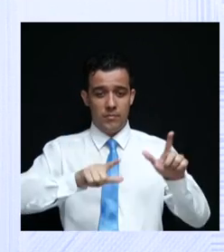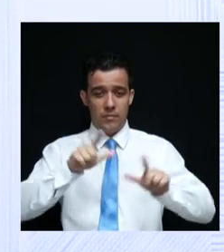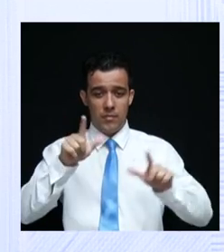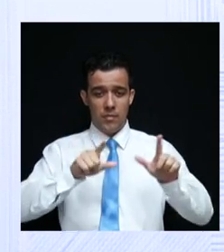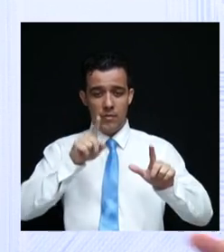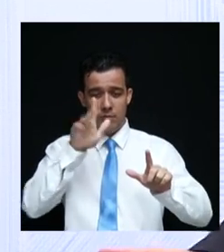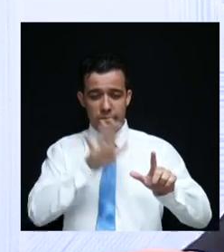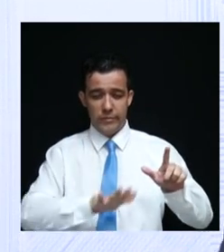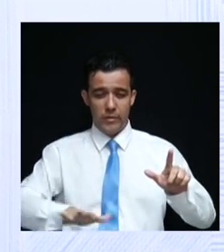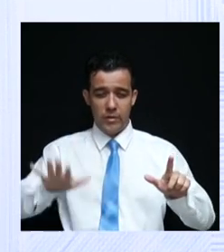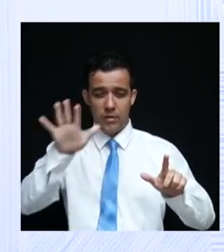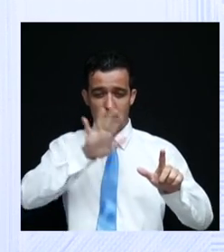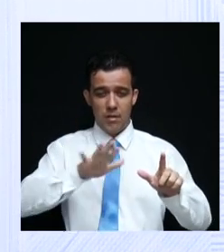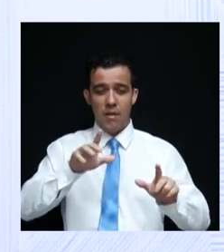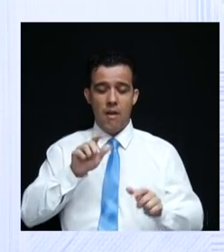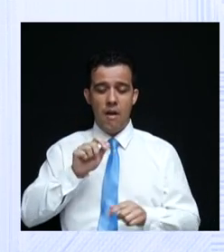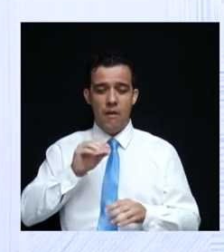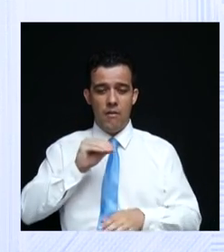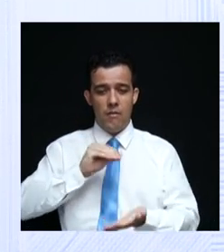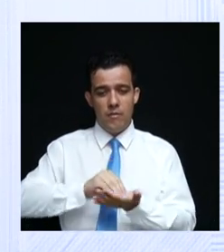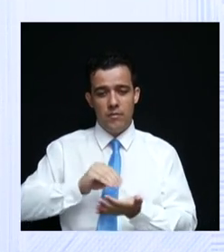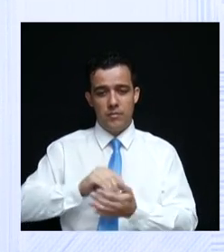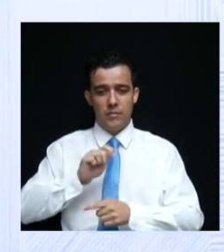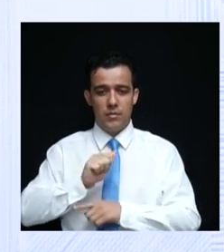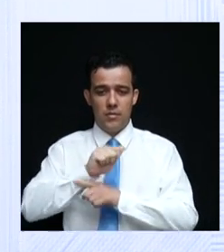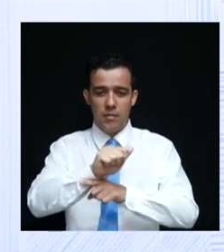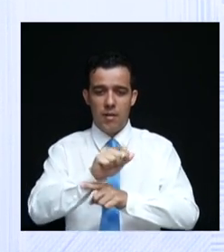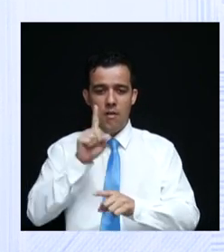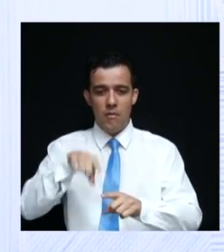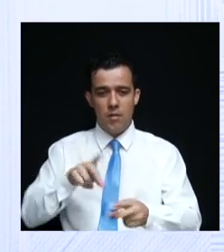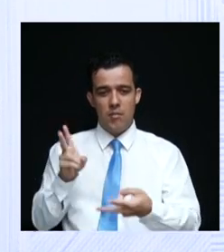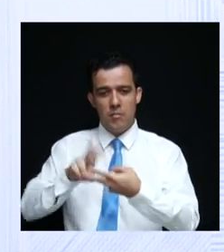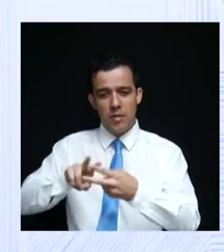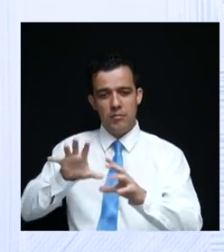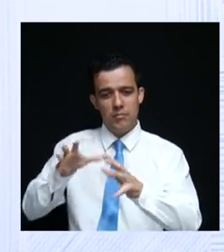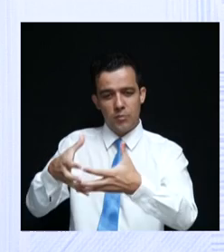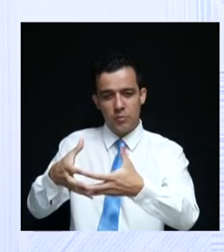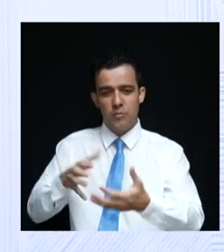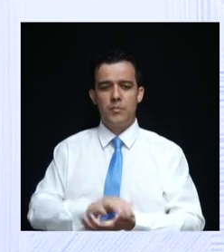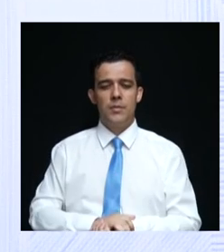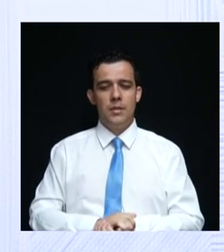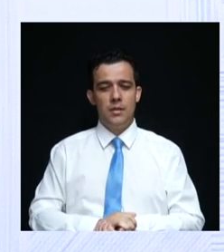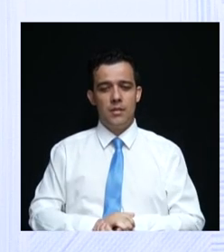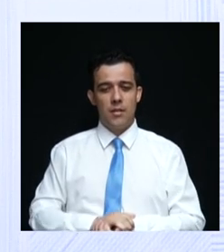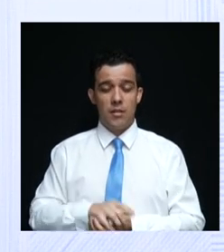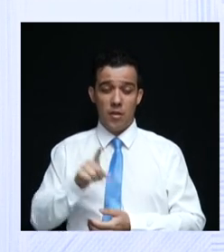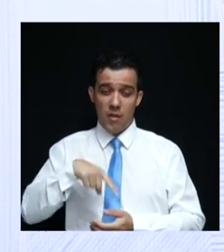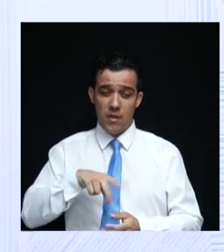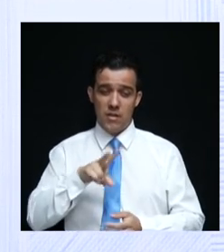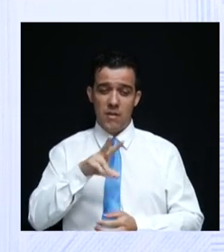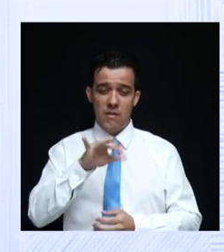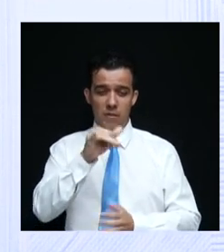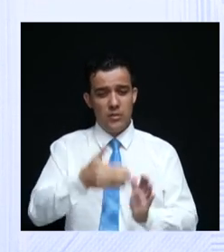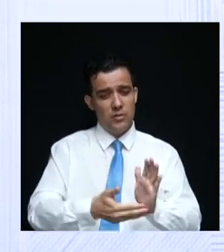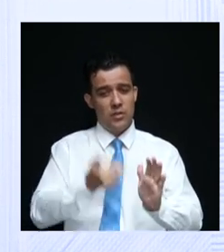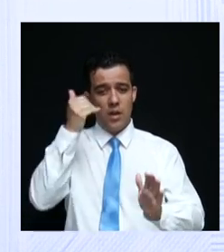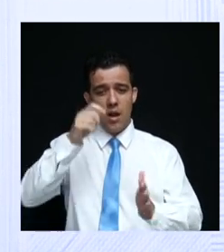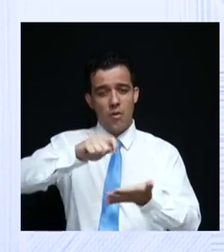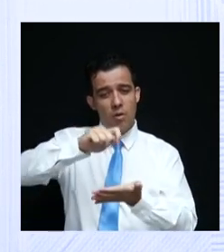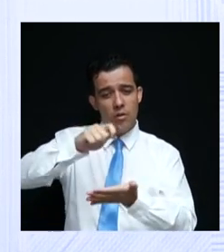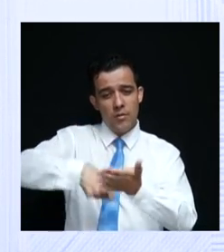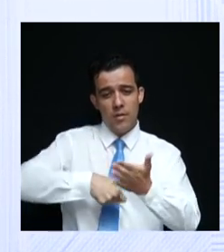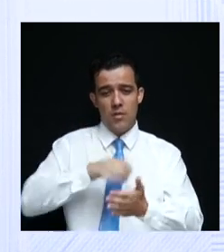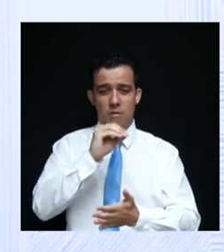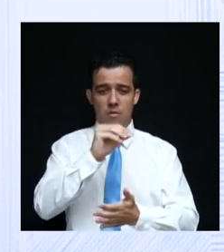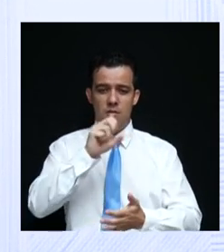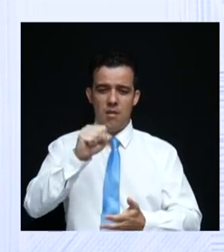de Goiás. Está sem assessoria também, foi presa a parte dela. Mas é o seguinte, nós não vamos acabar com os contratos das OSs. É